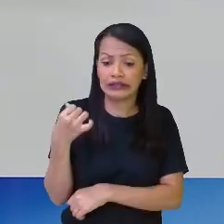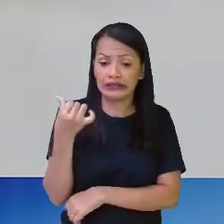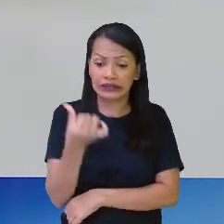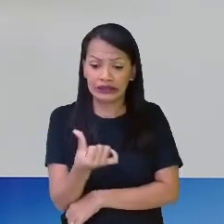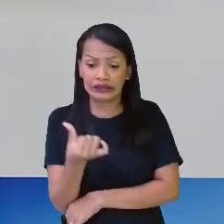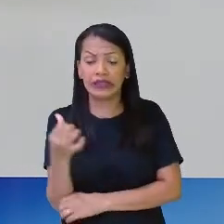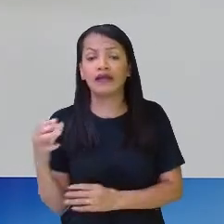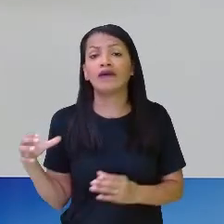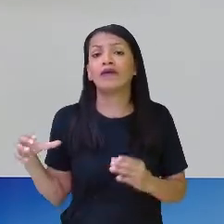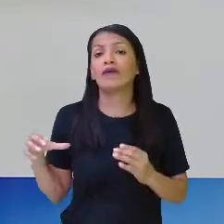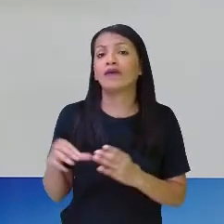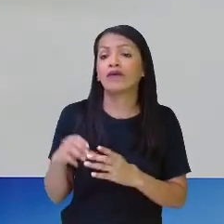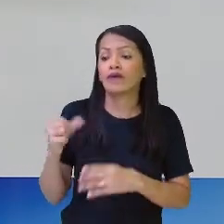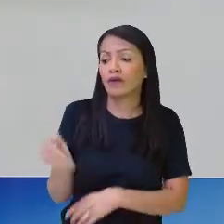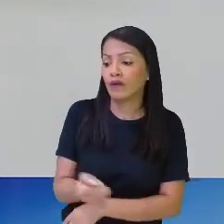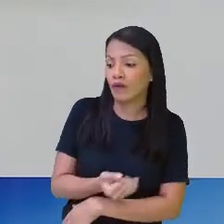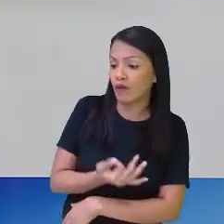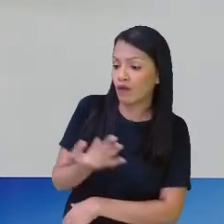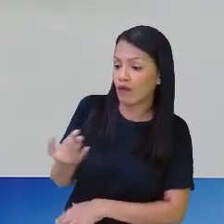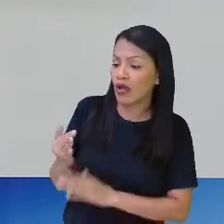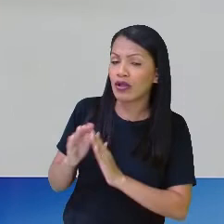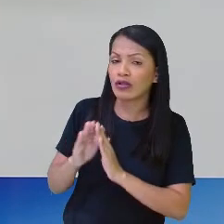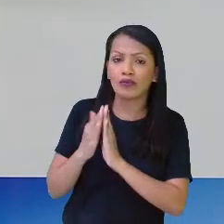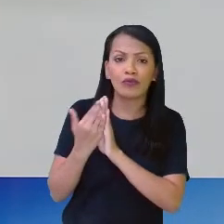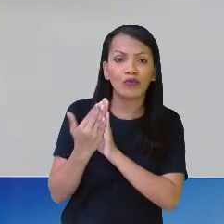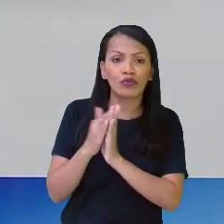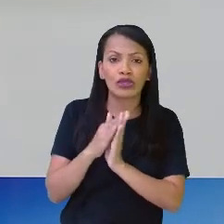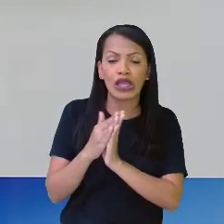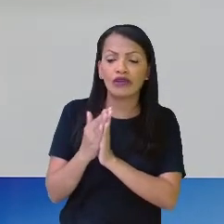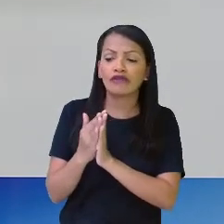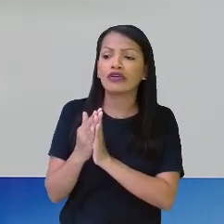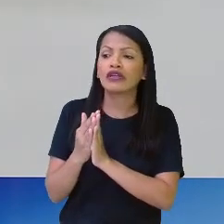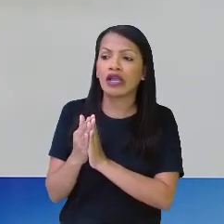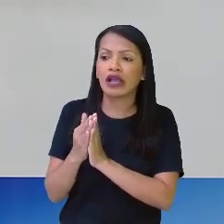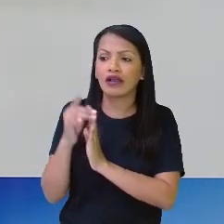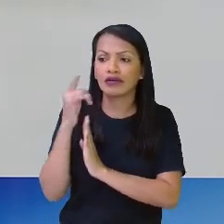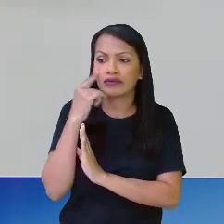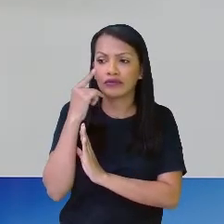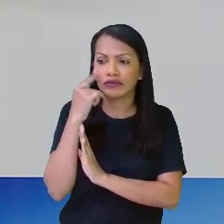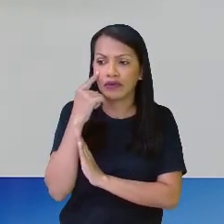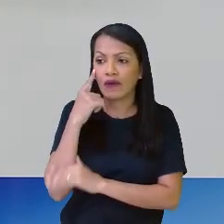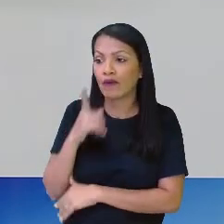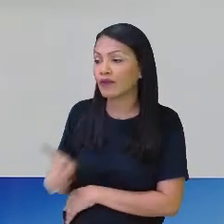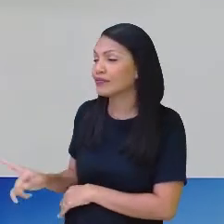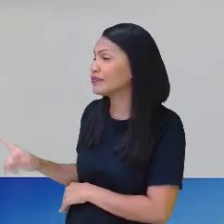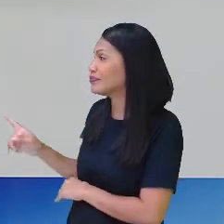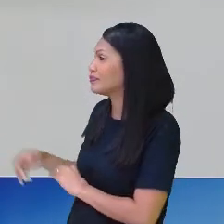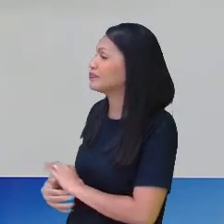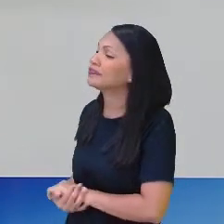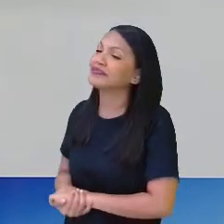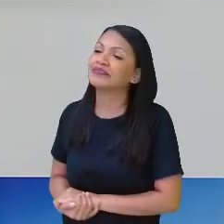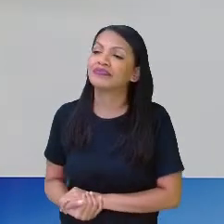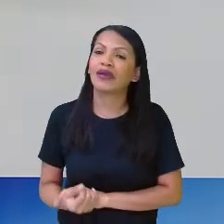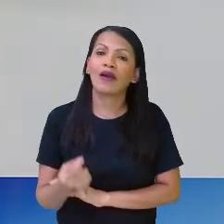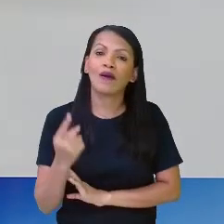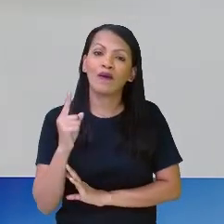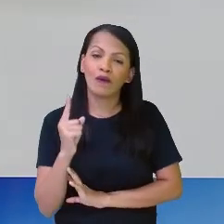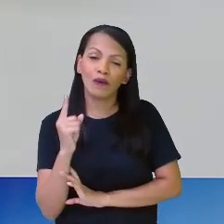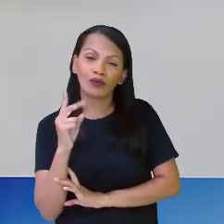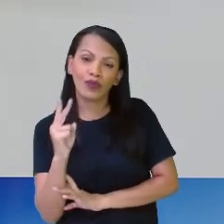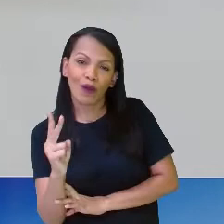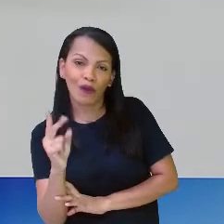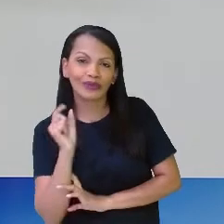quantos bonequinhos vai ficar em cada grupo? Vamos ver 2, né? Se eu tenho aqui, ó, tenho 1 grupo,